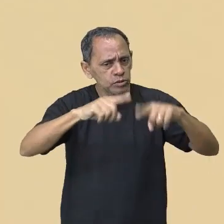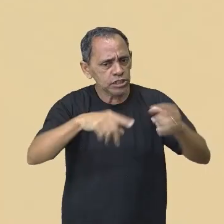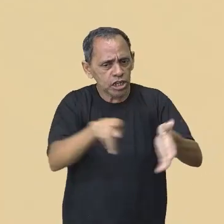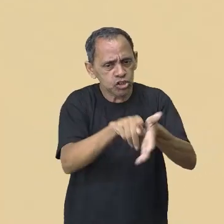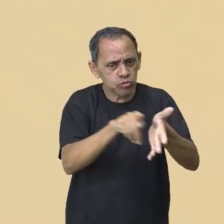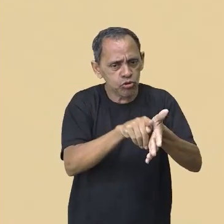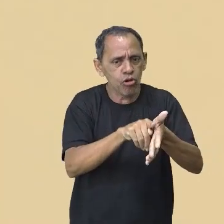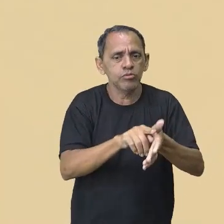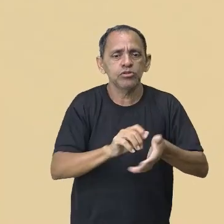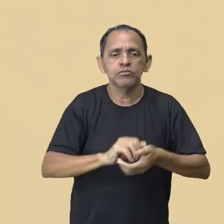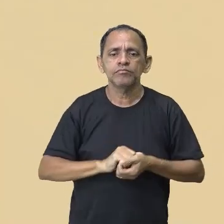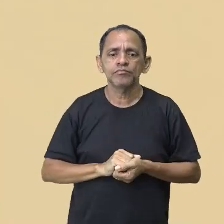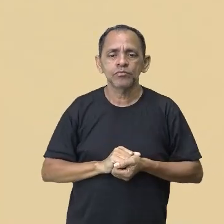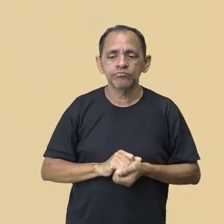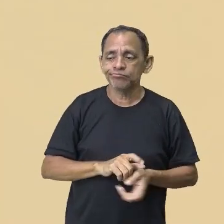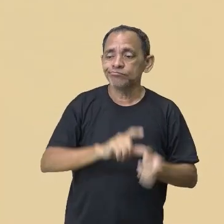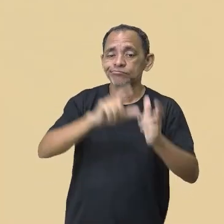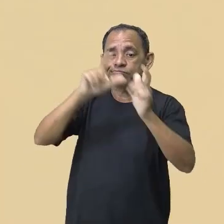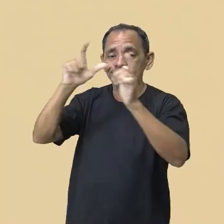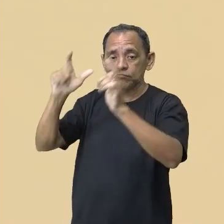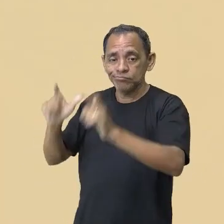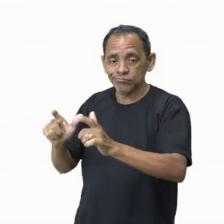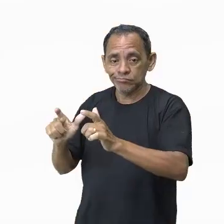Mas a gente vai ter também a cultura